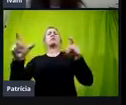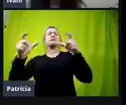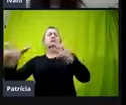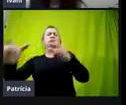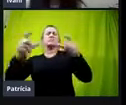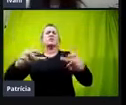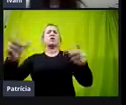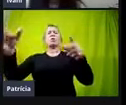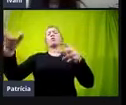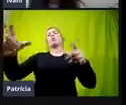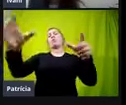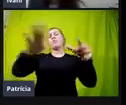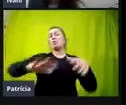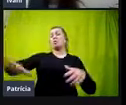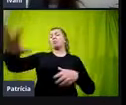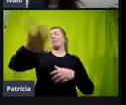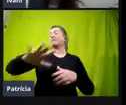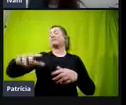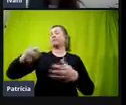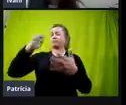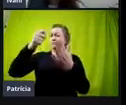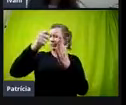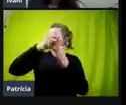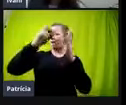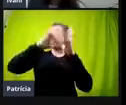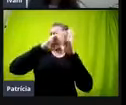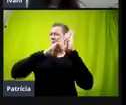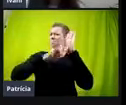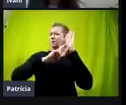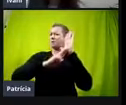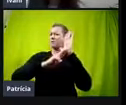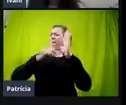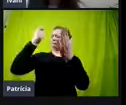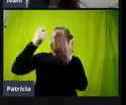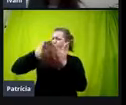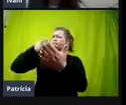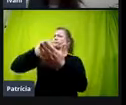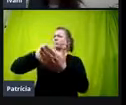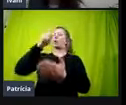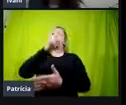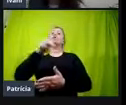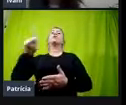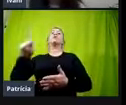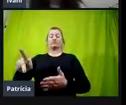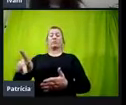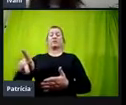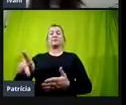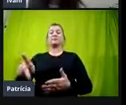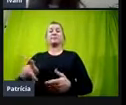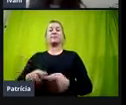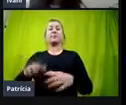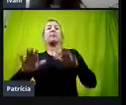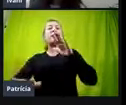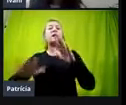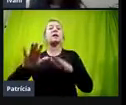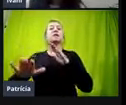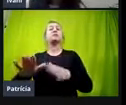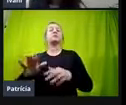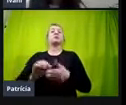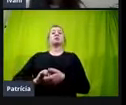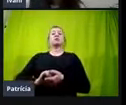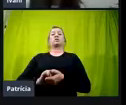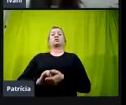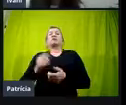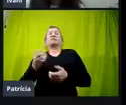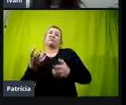regras e que são impostas por outra pessoa, né, no caso os professores, né, e às vezes a gente não está muito afim de